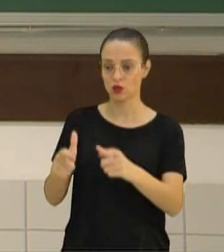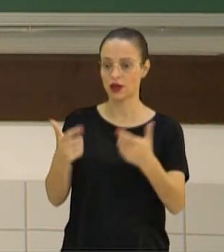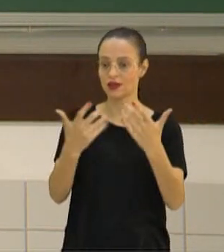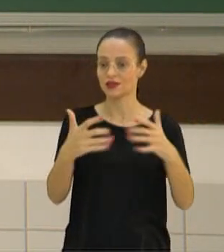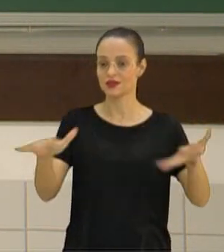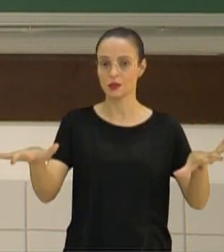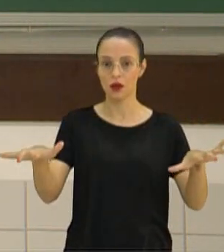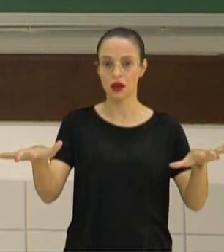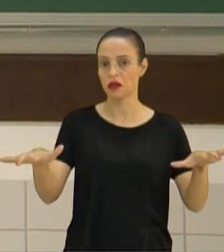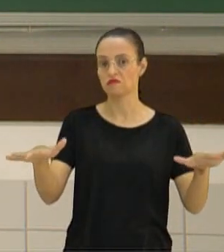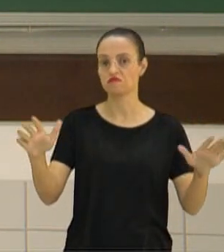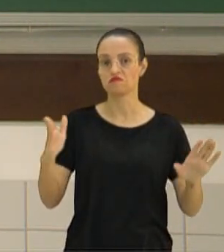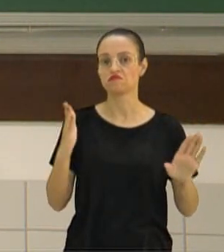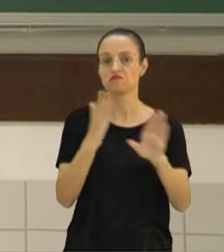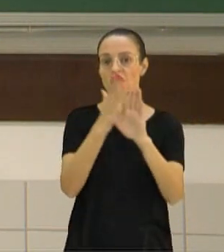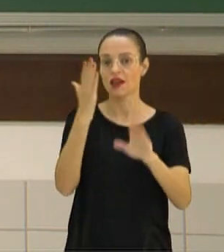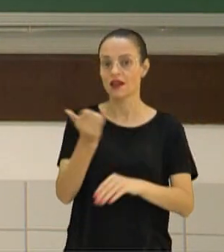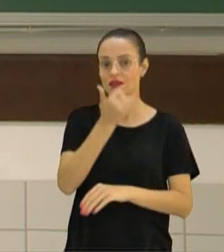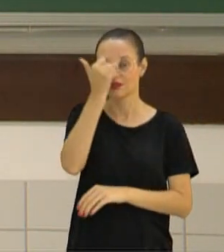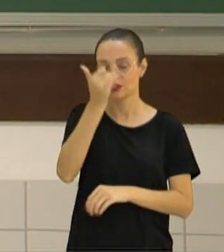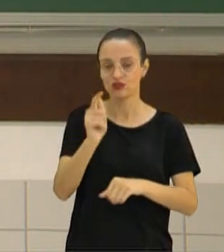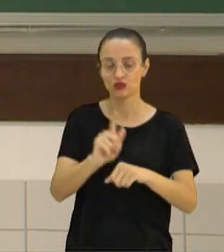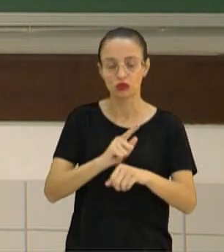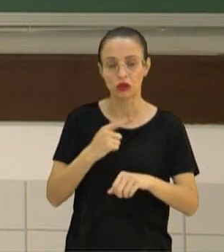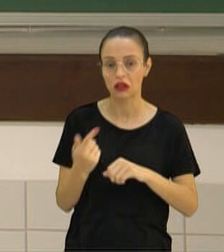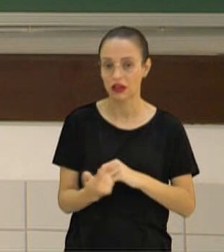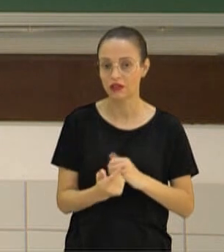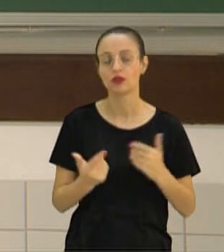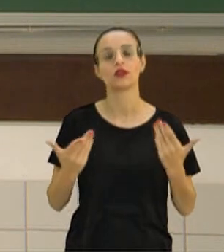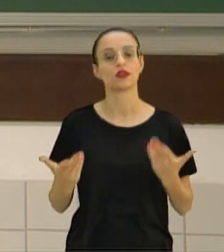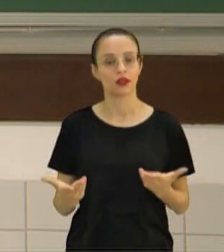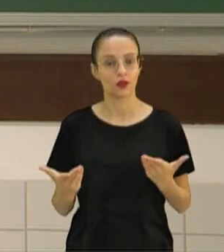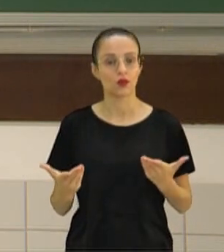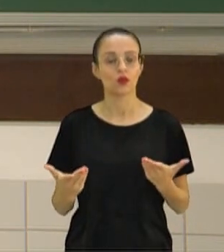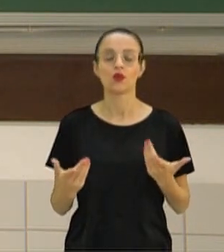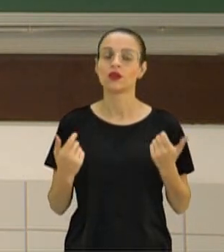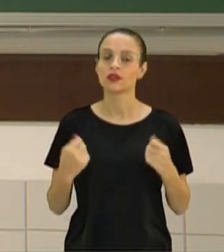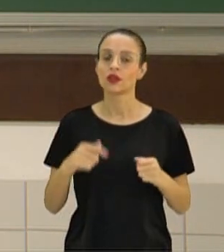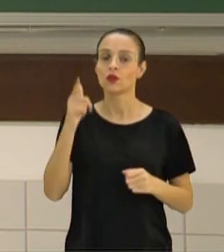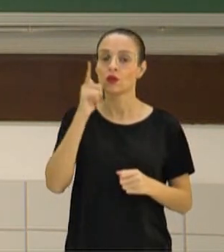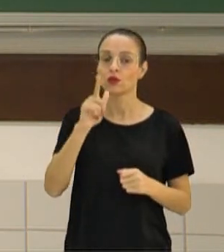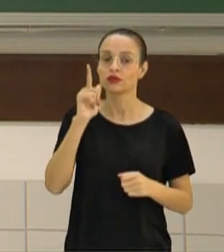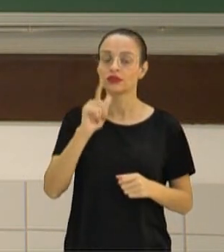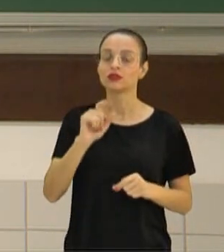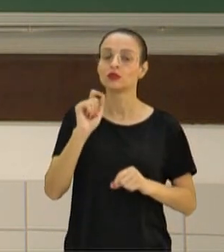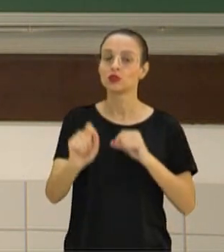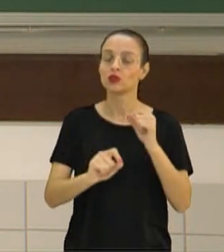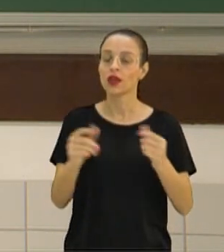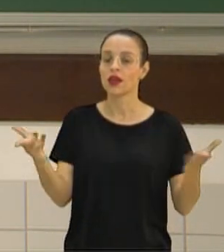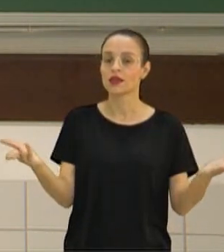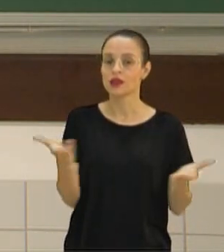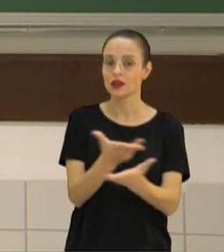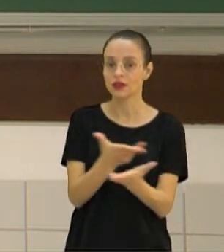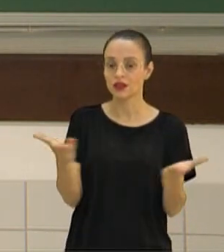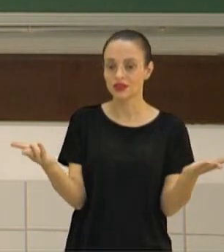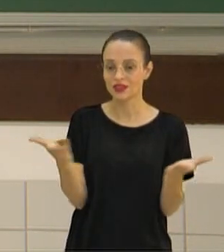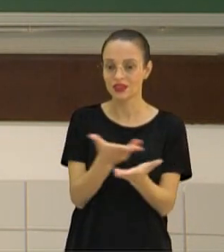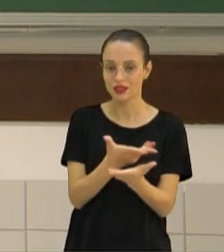acidente geográfico. Então, eles têm que conseguir ter o cruzamento